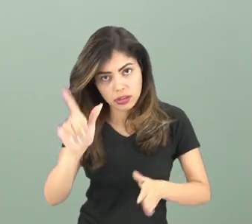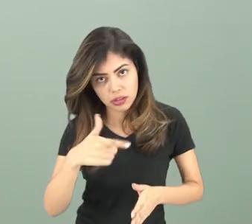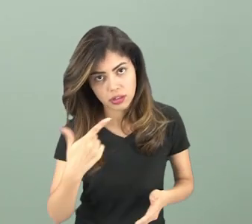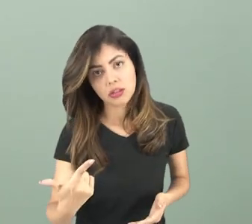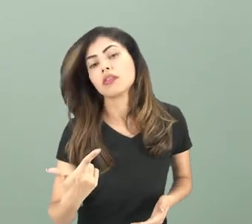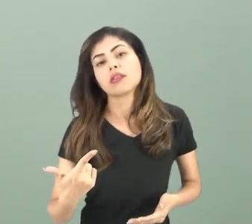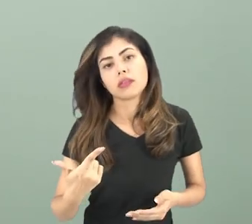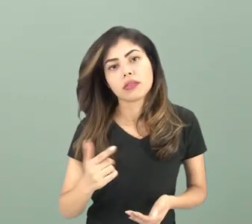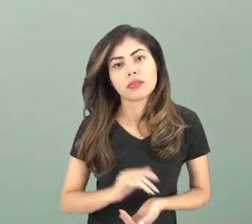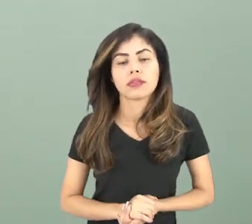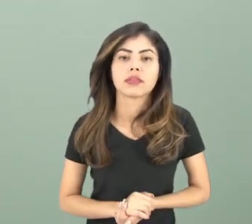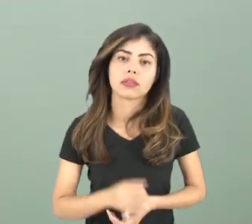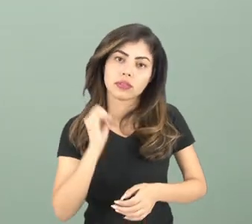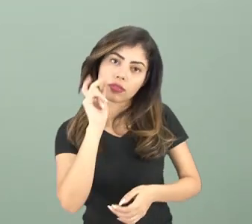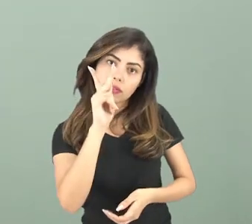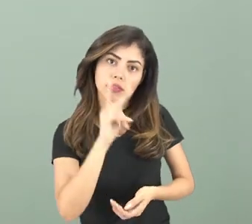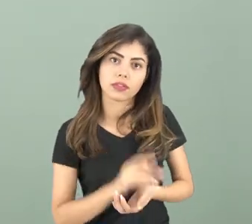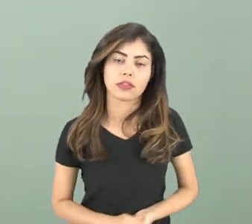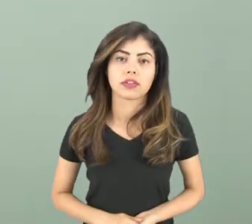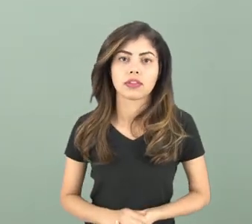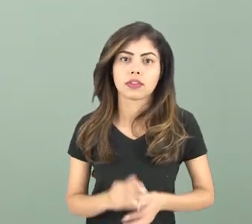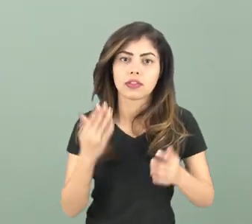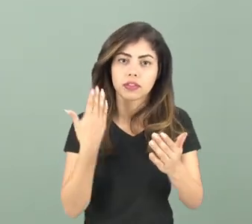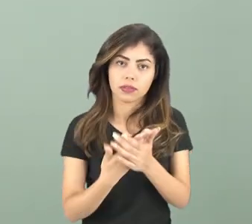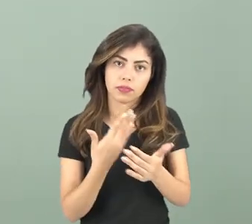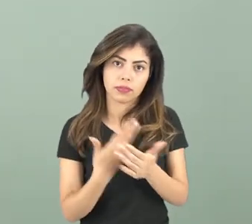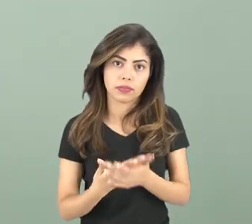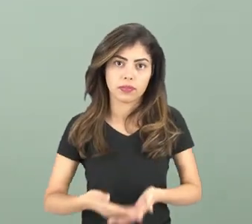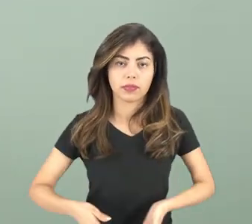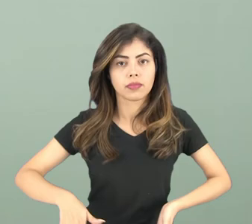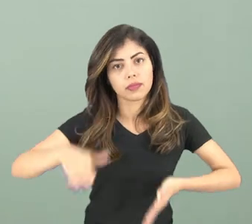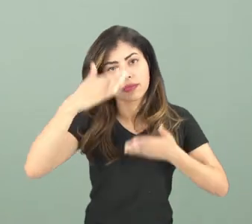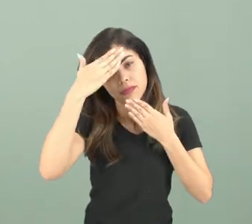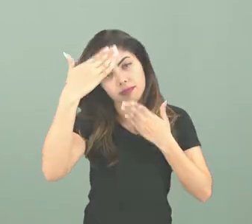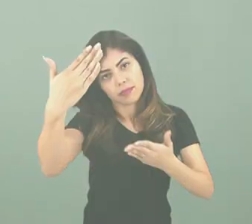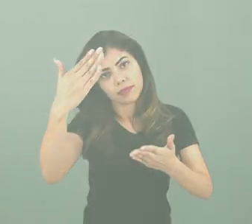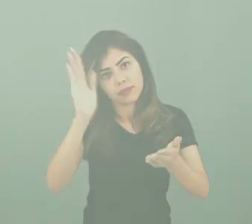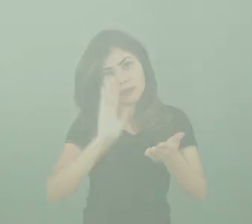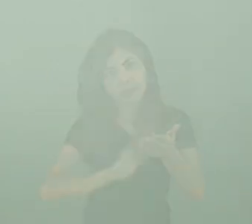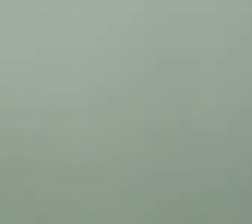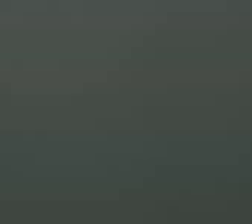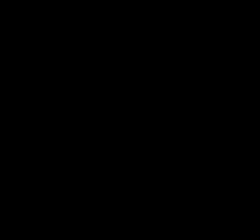relacionadas ao tema. Essa foi a nossa aula e eu te espero na próxima.